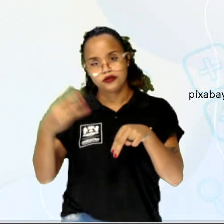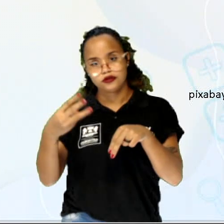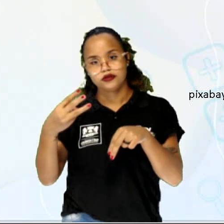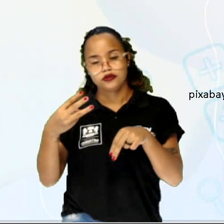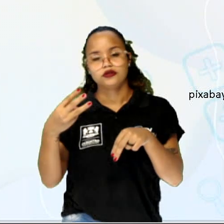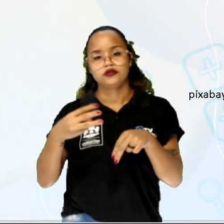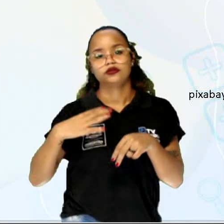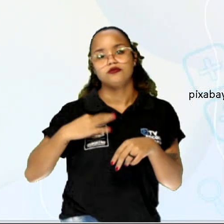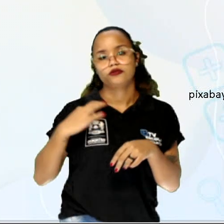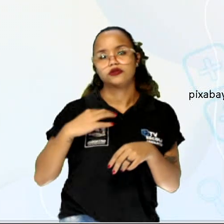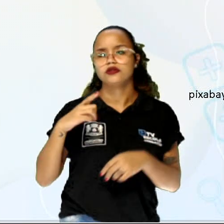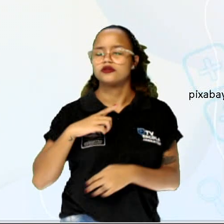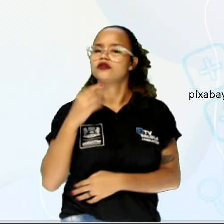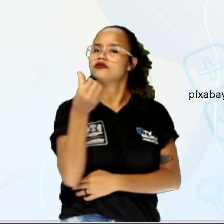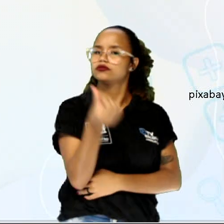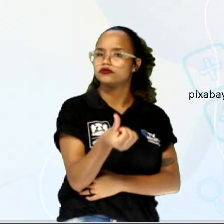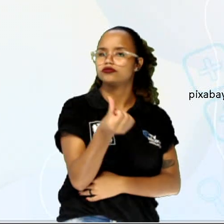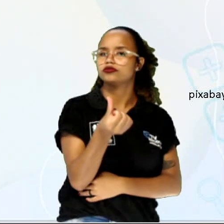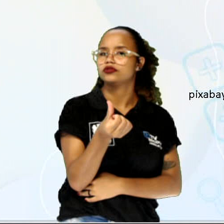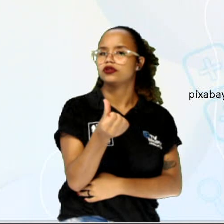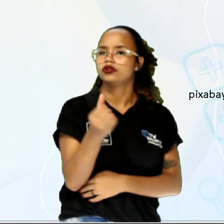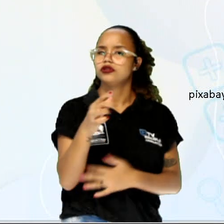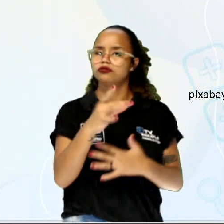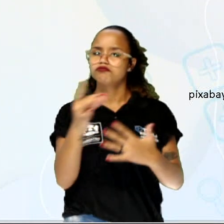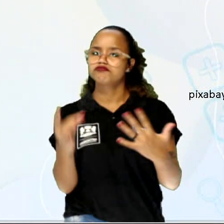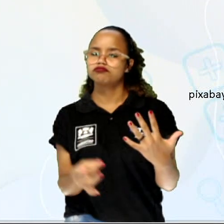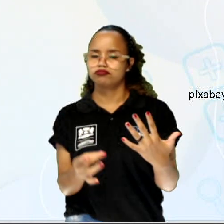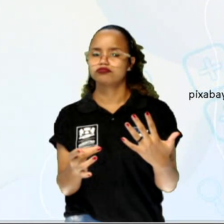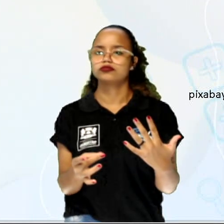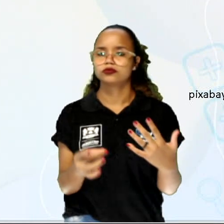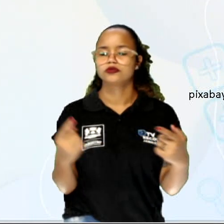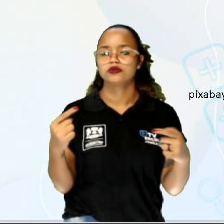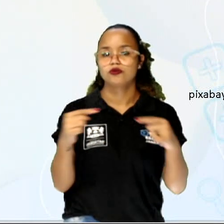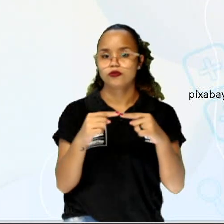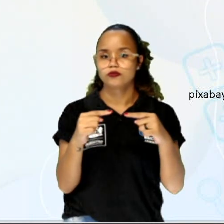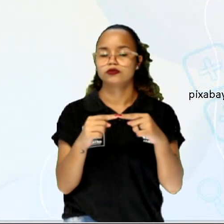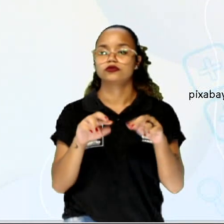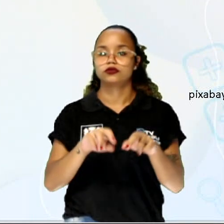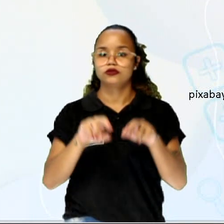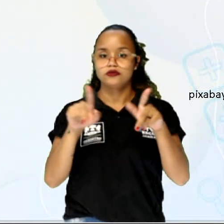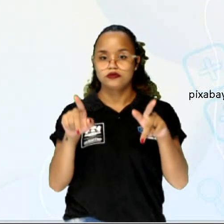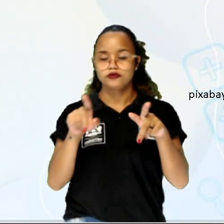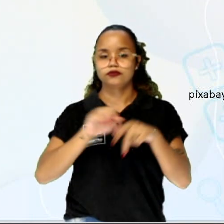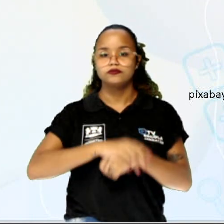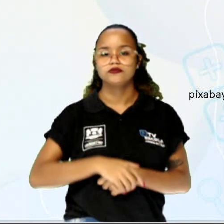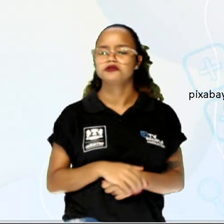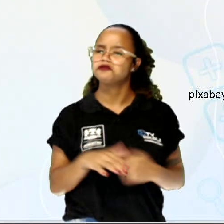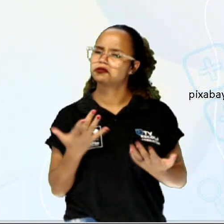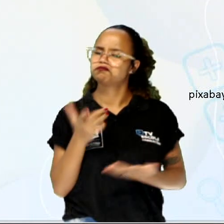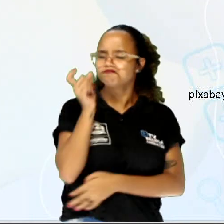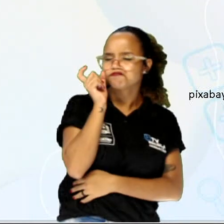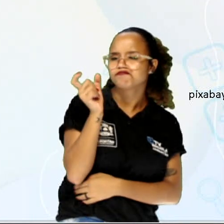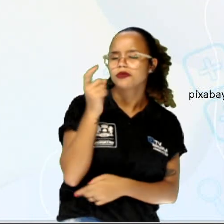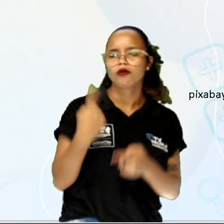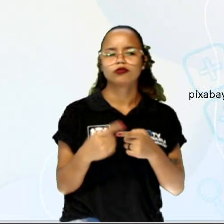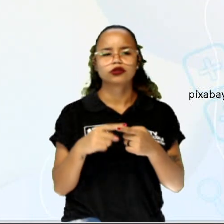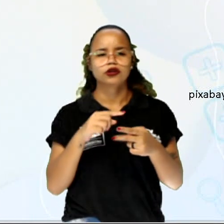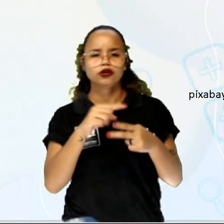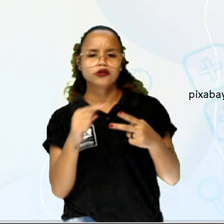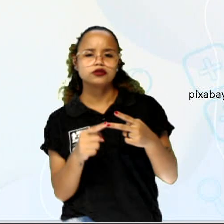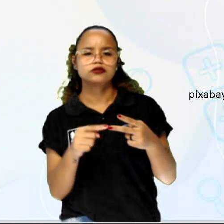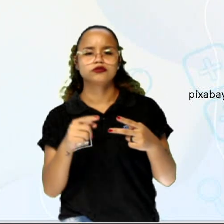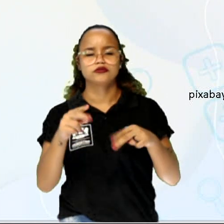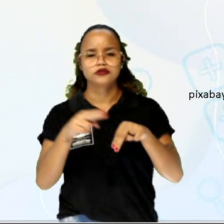tinha seis opções de se vestir, seis combinações diferentes. E ela achou interessante porque duas saias, três